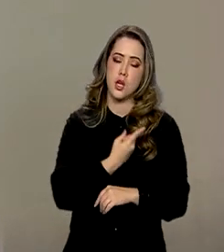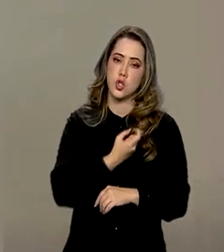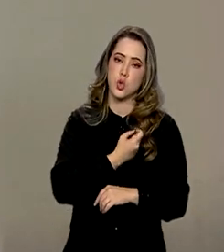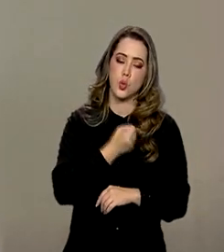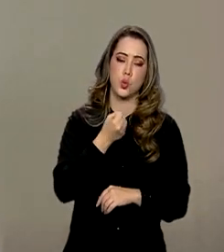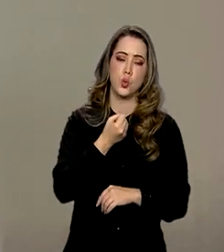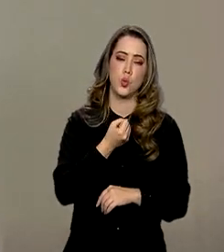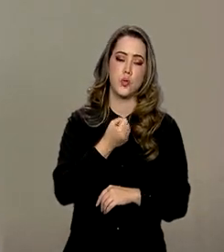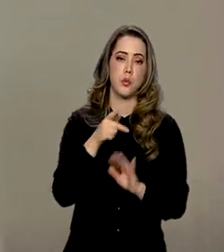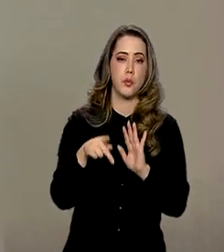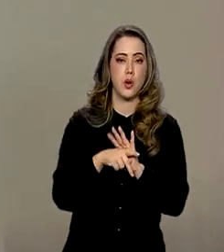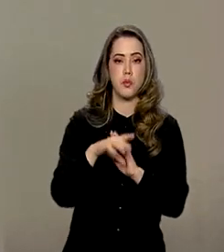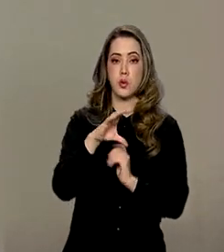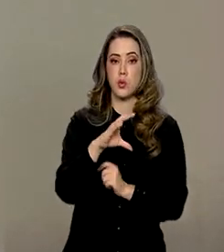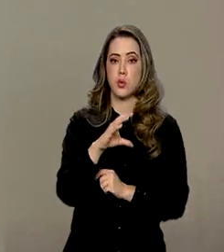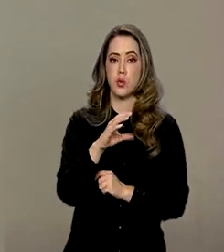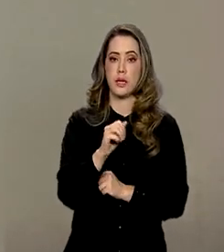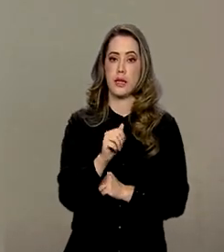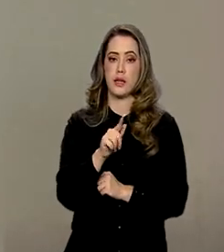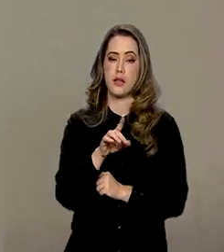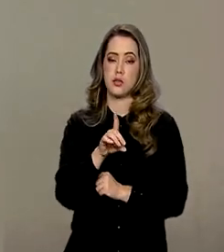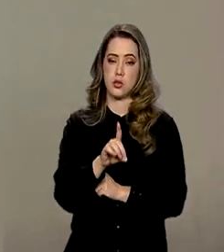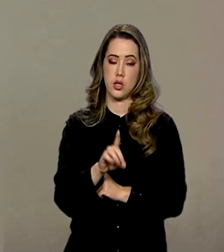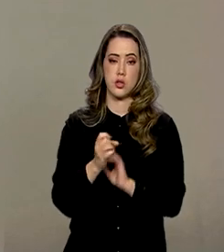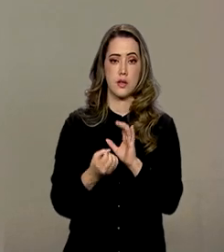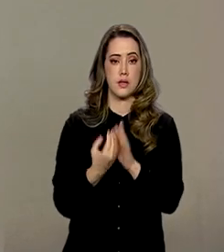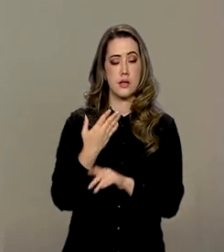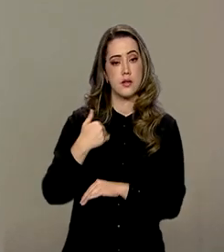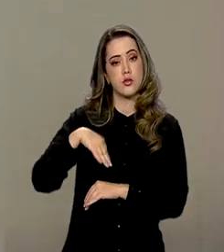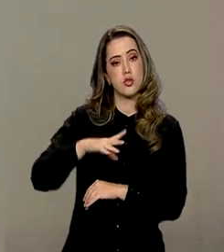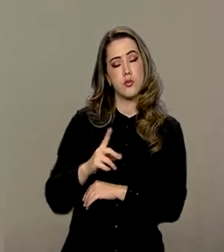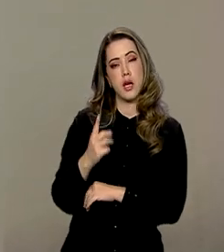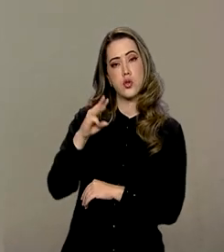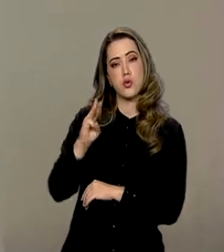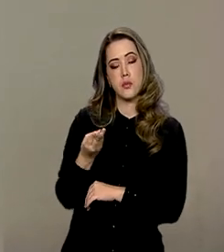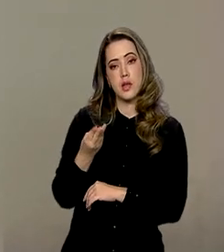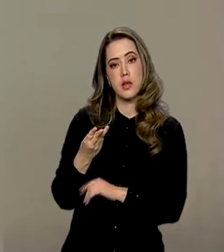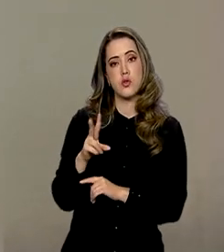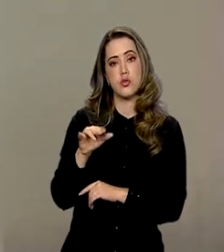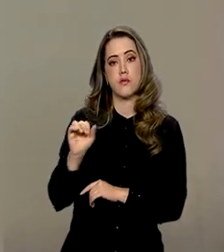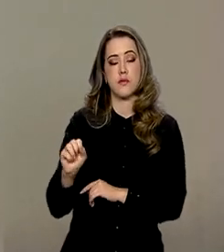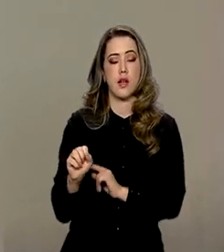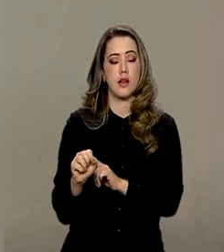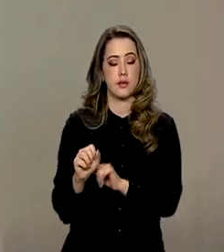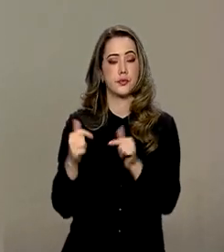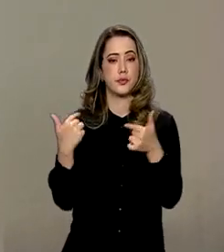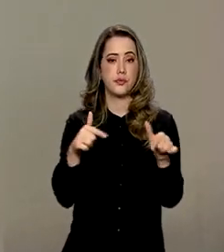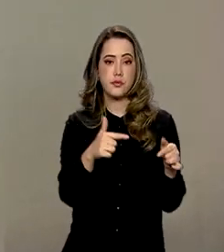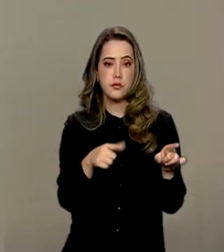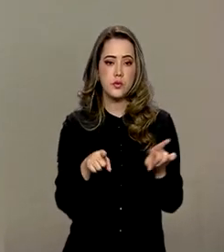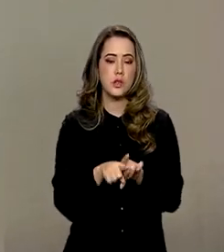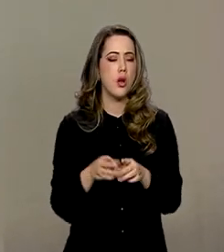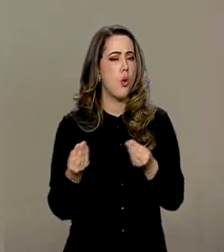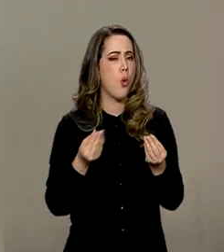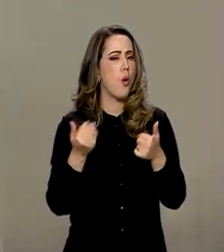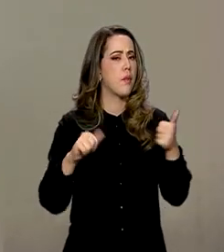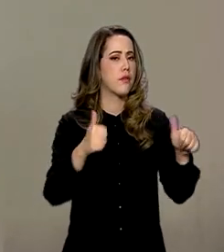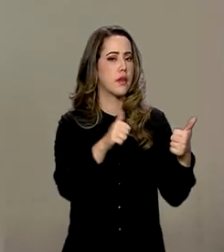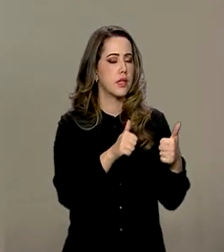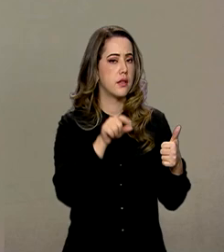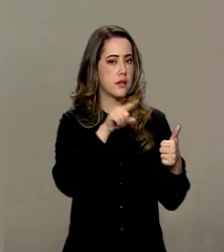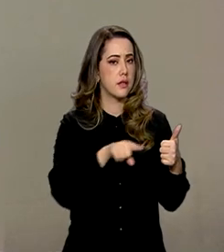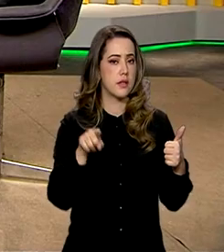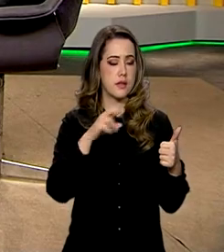Caged no primeiro semestre deste ano, a criação de mais de um milhão de vagas no mercado formal de trabalho. Como é que o senhor avalia esse